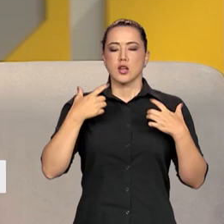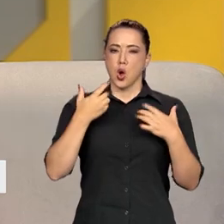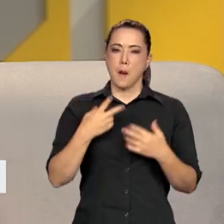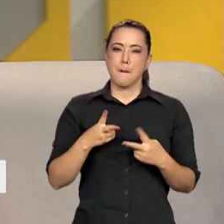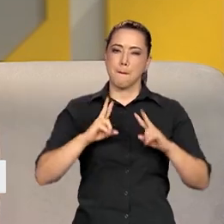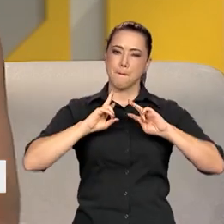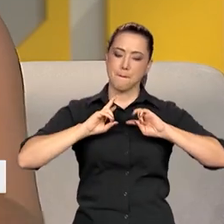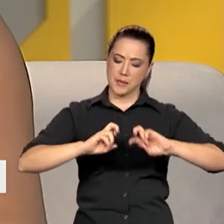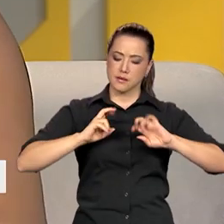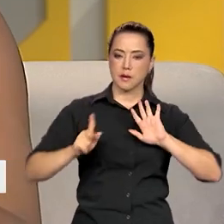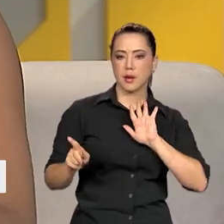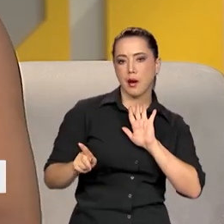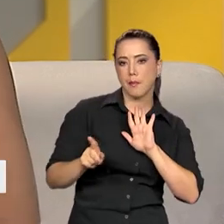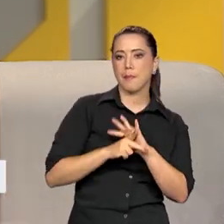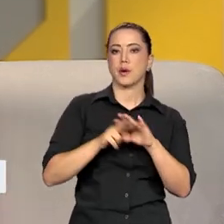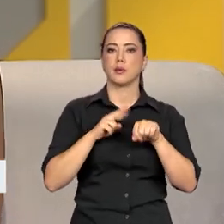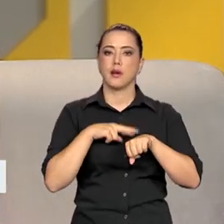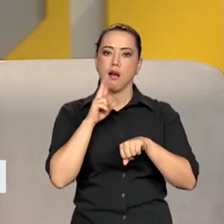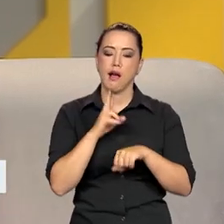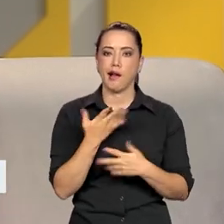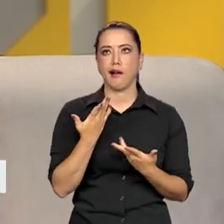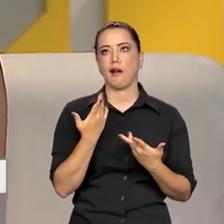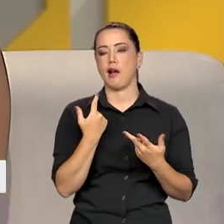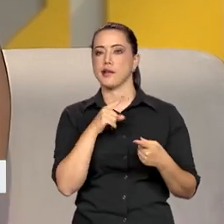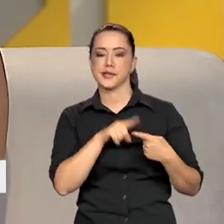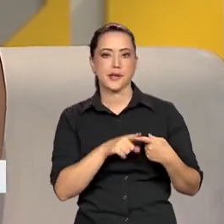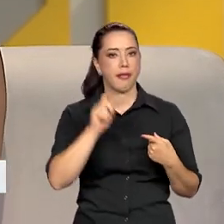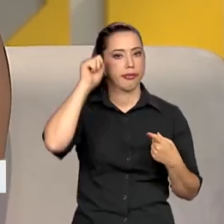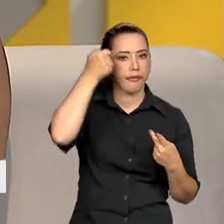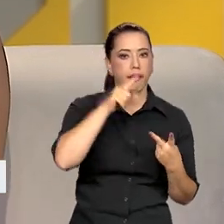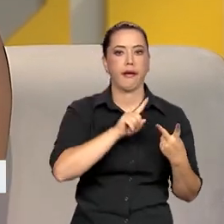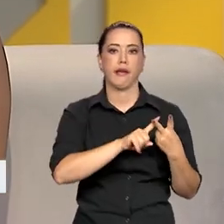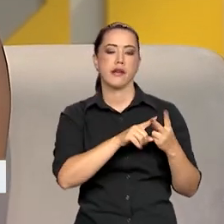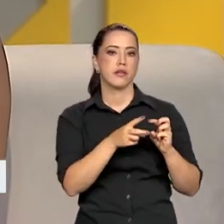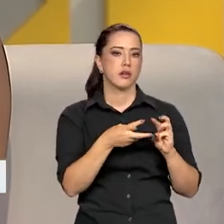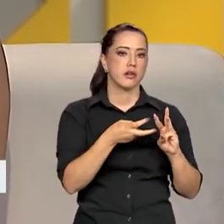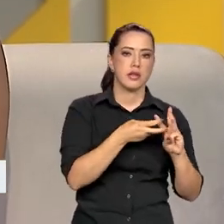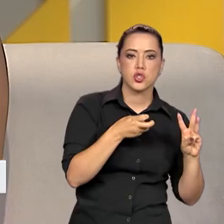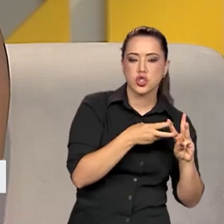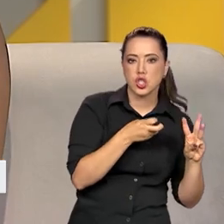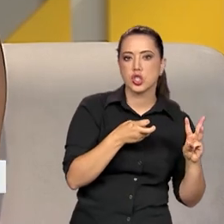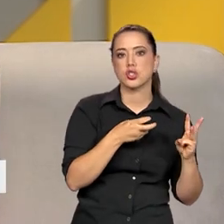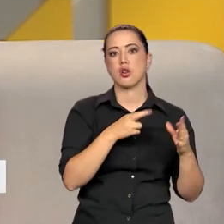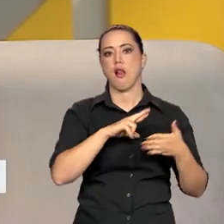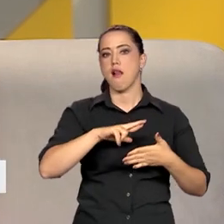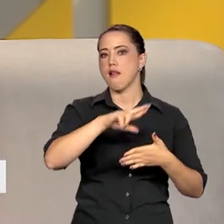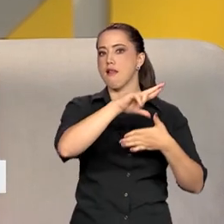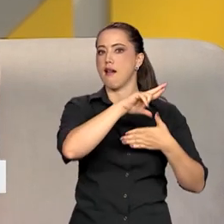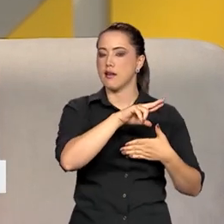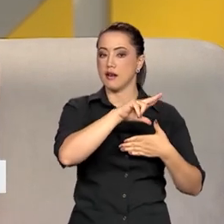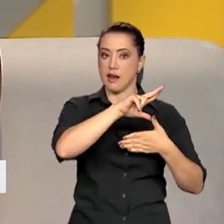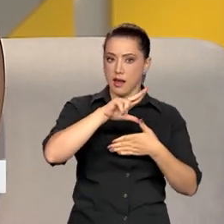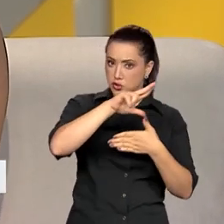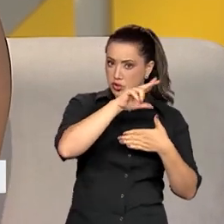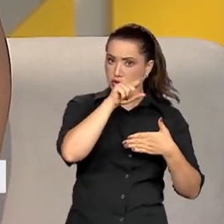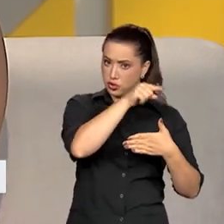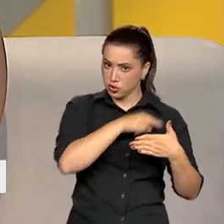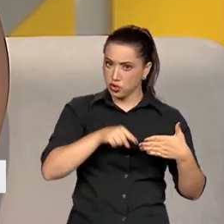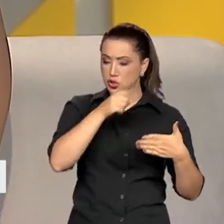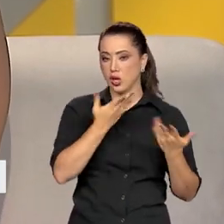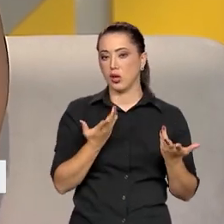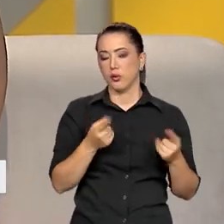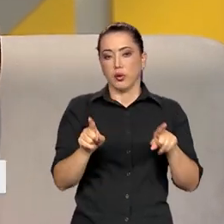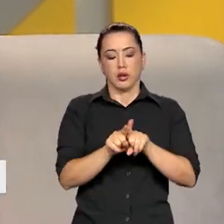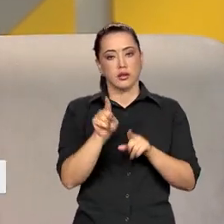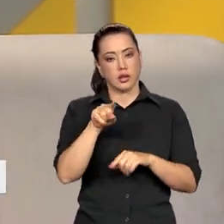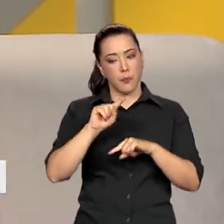pessoas negras, indígenas, enfim, latinas, como nós tínhamos muito nos Estados Unidos, mas eu acho também que depois de